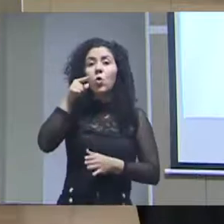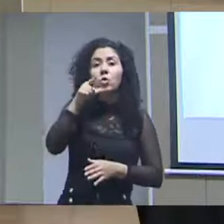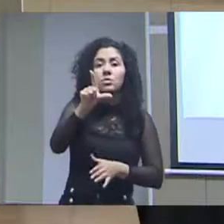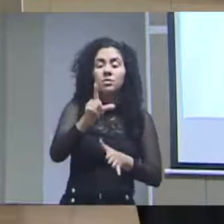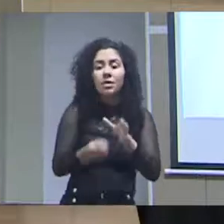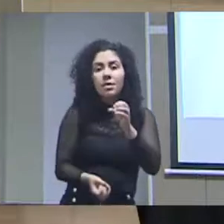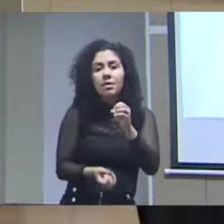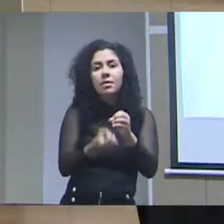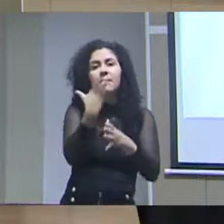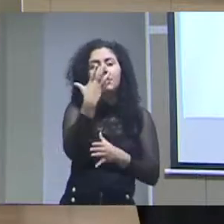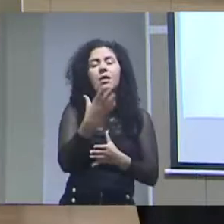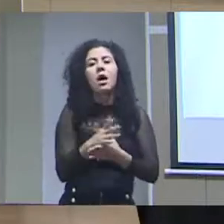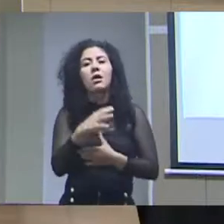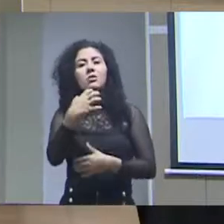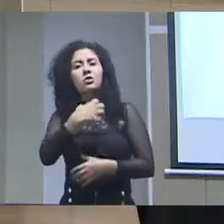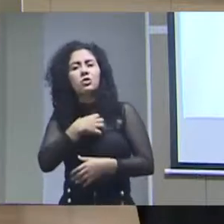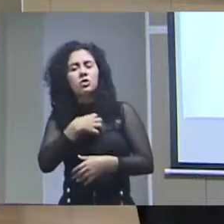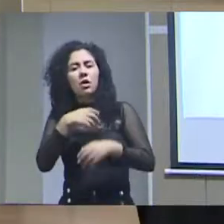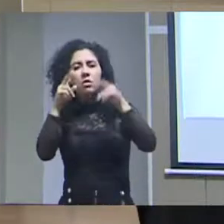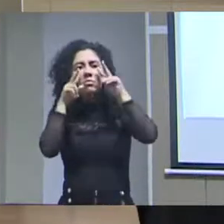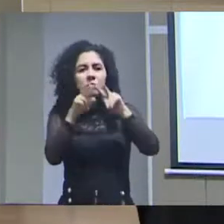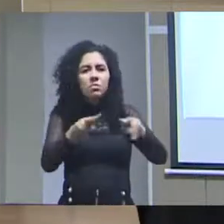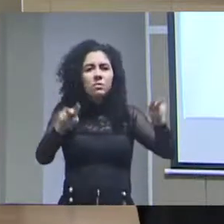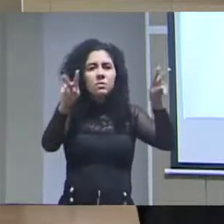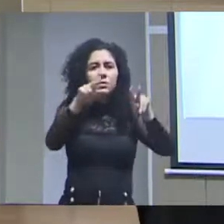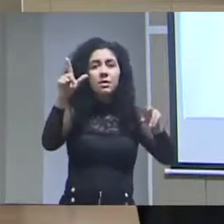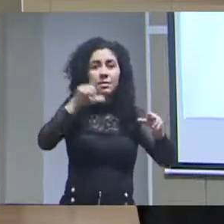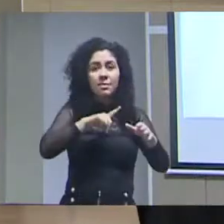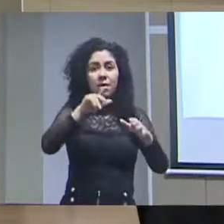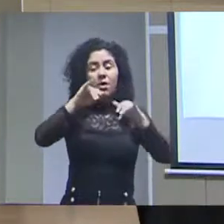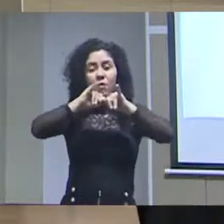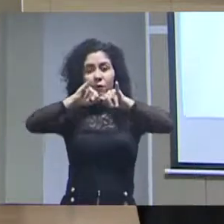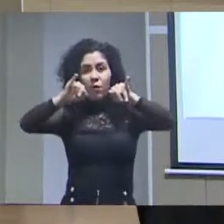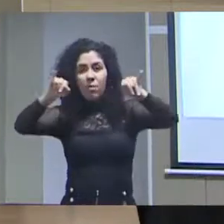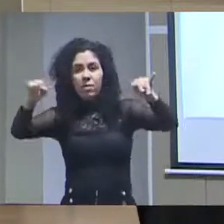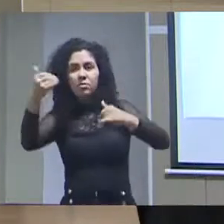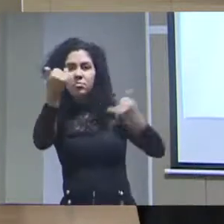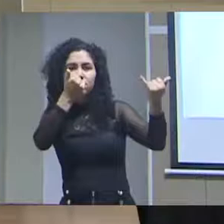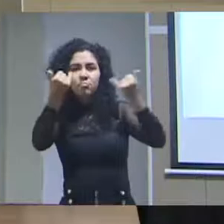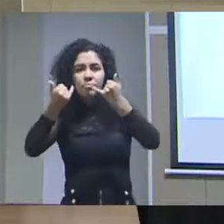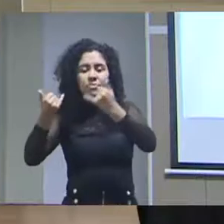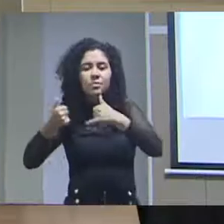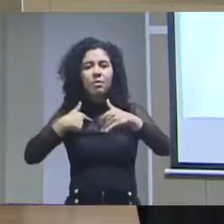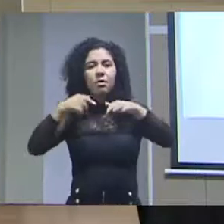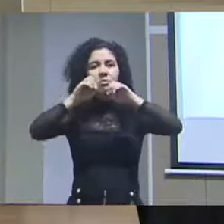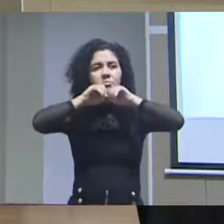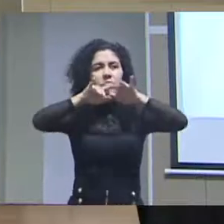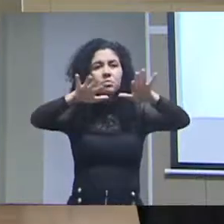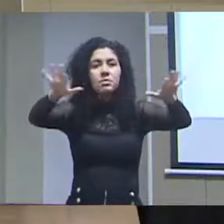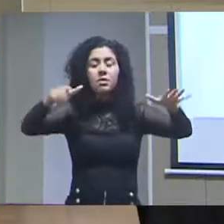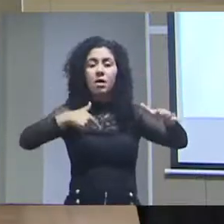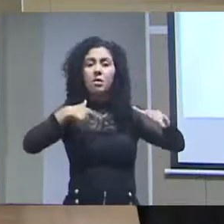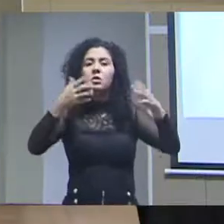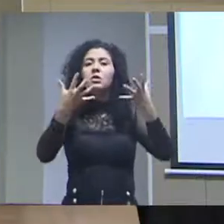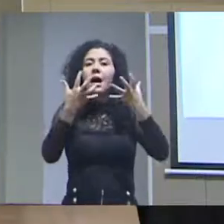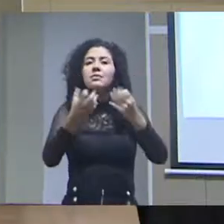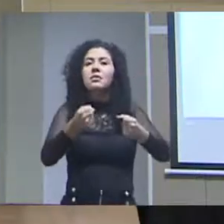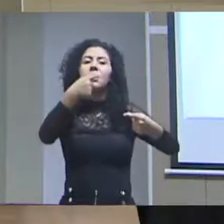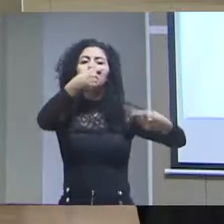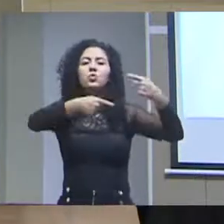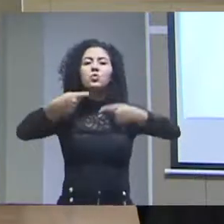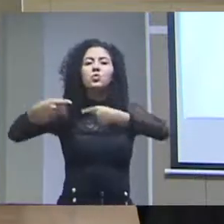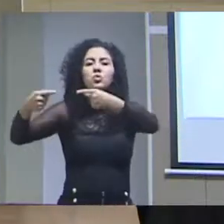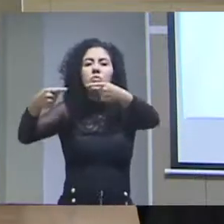consigam criar visões diferentes a partir de conjuntos de dados abertos, publicados, e permitir uma discussão